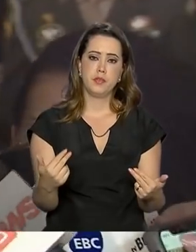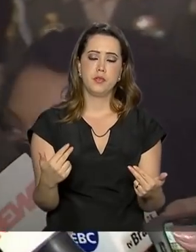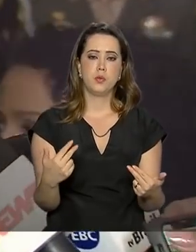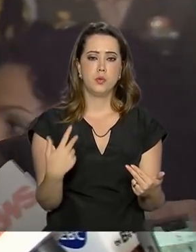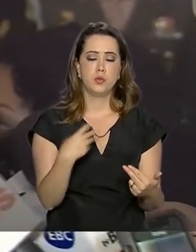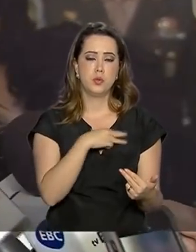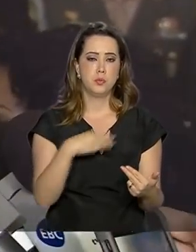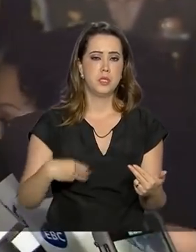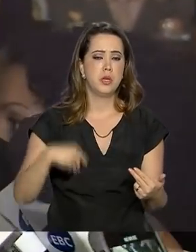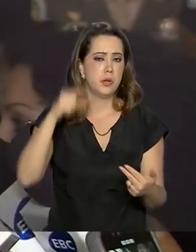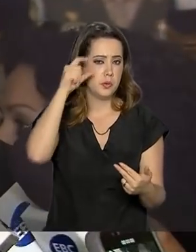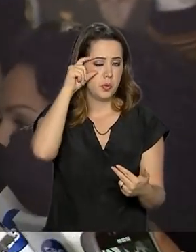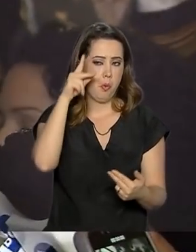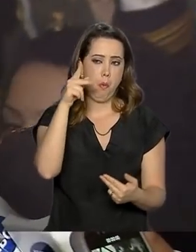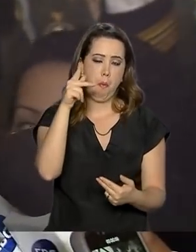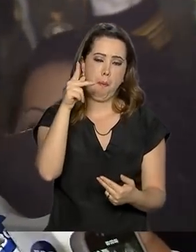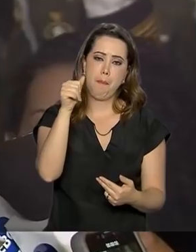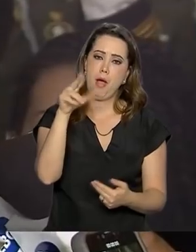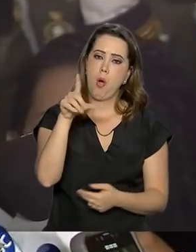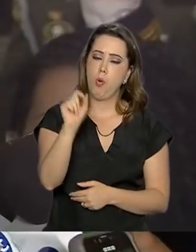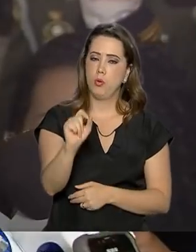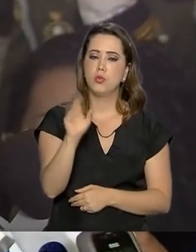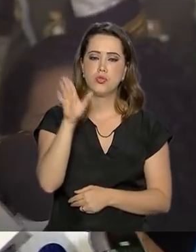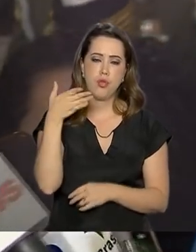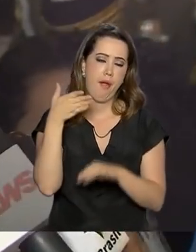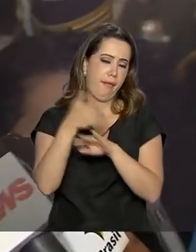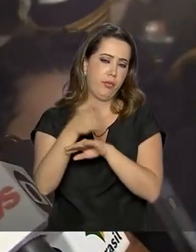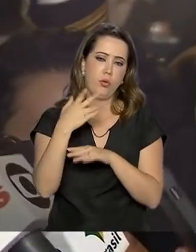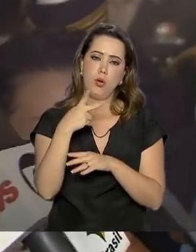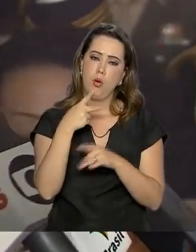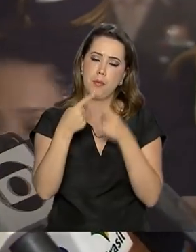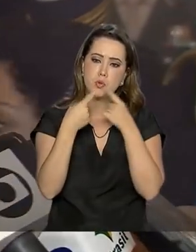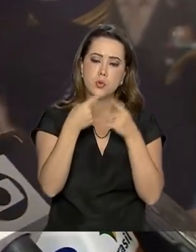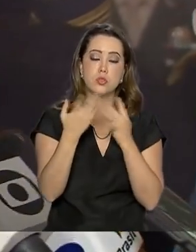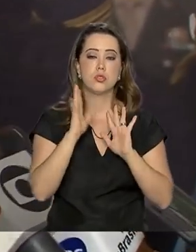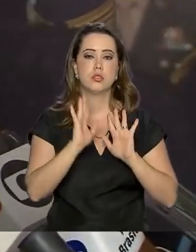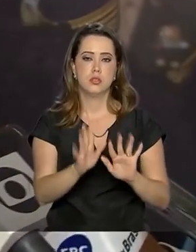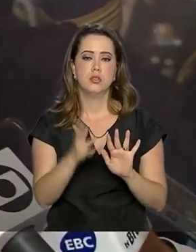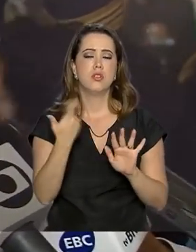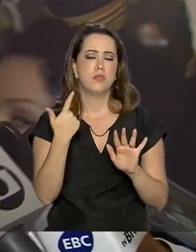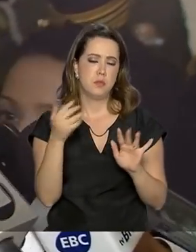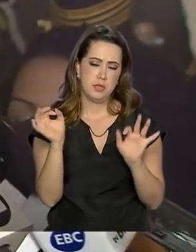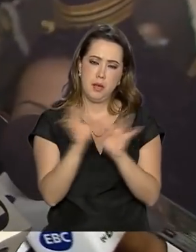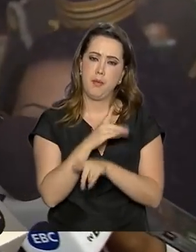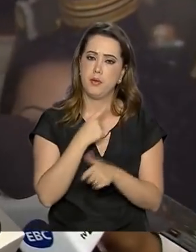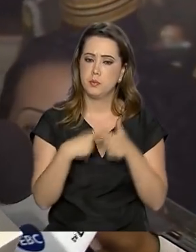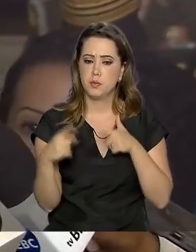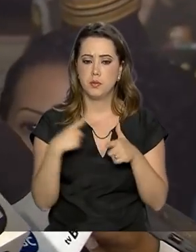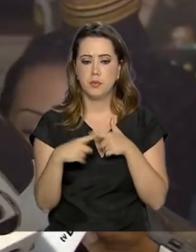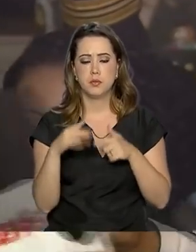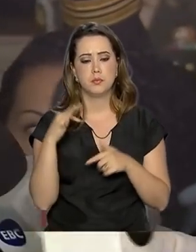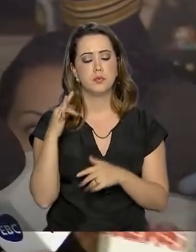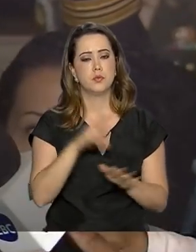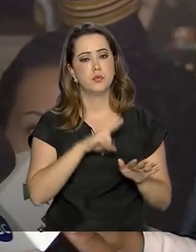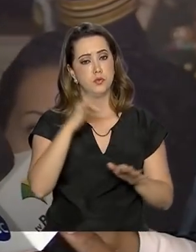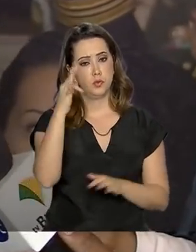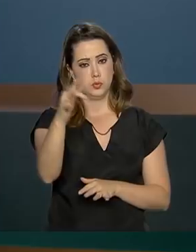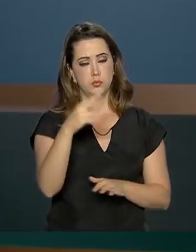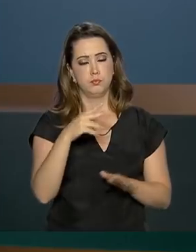Paulo Guedes já entrou realmente em campo e nós vamos resolver essa questão para as próximas semanas.